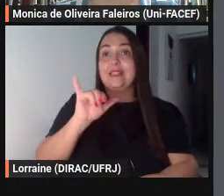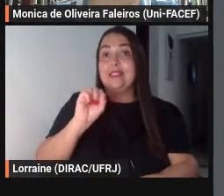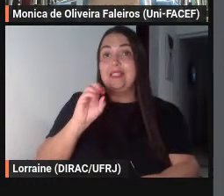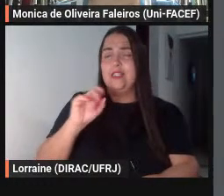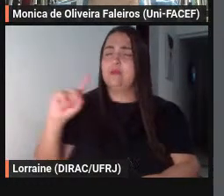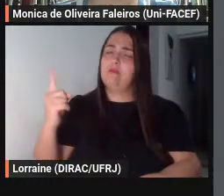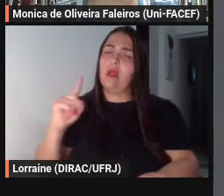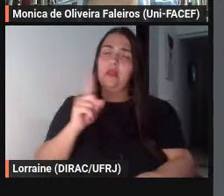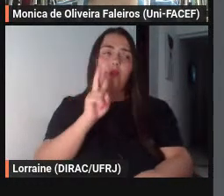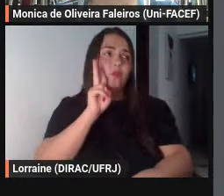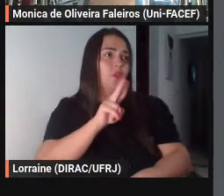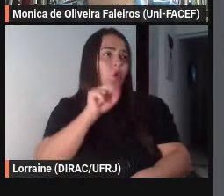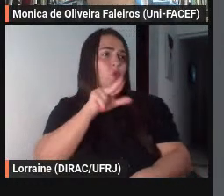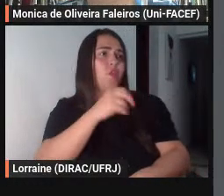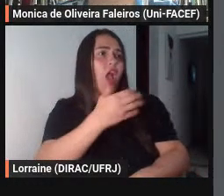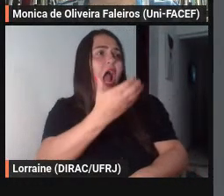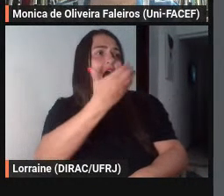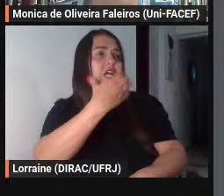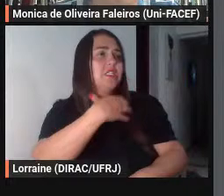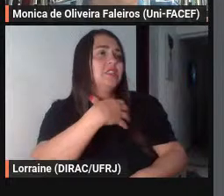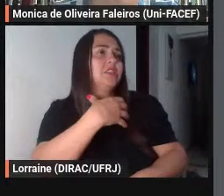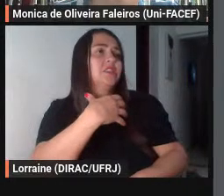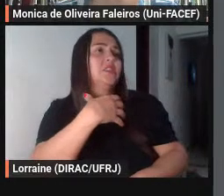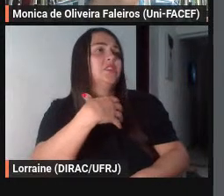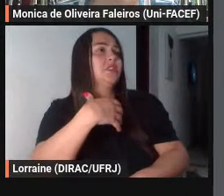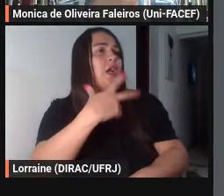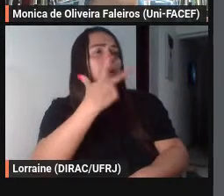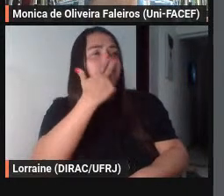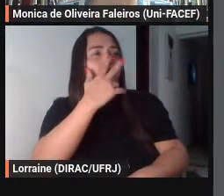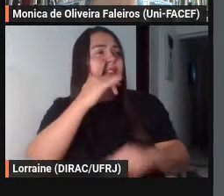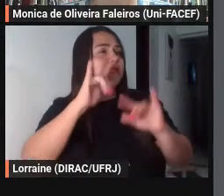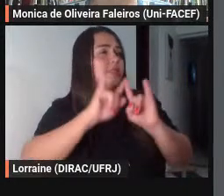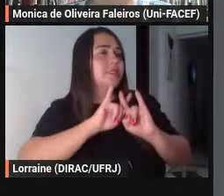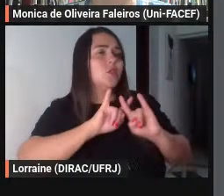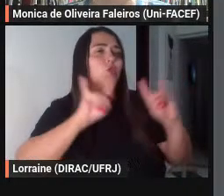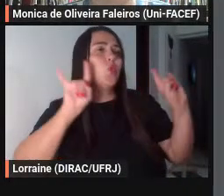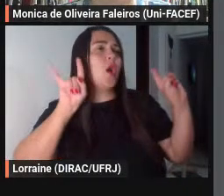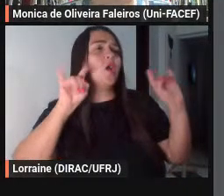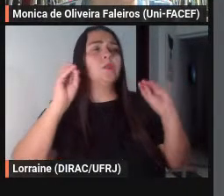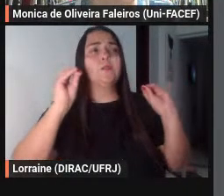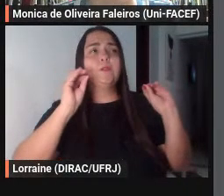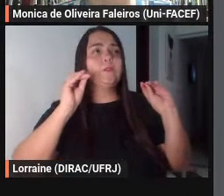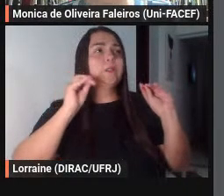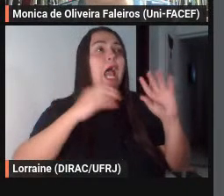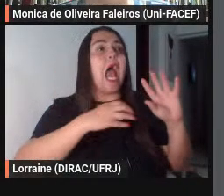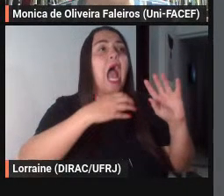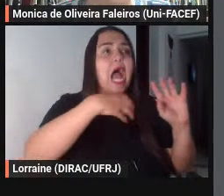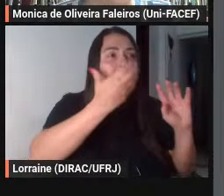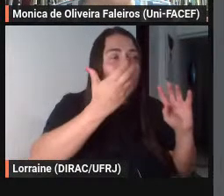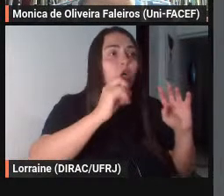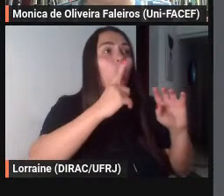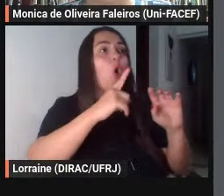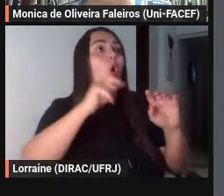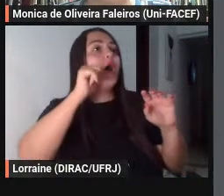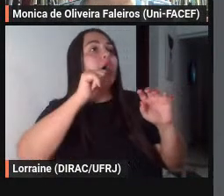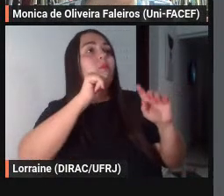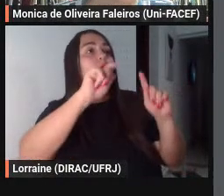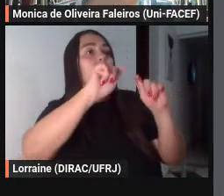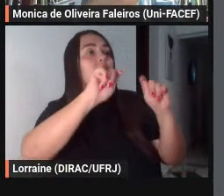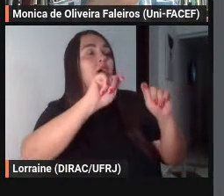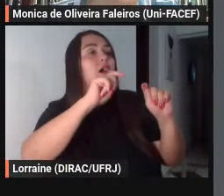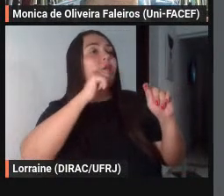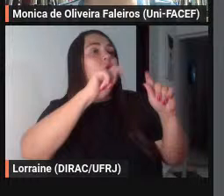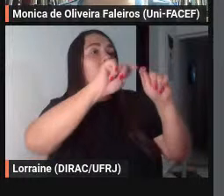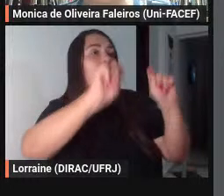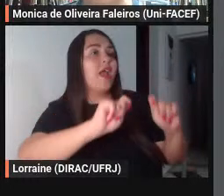comendo uma maçã achou aquilo sedutoramente ecológico indeciso entre a maçã e a deusa comeu as duas e na nota de